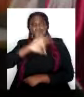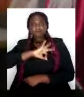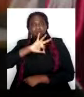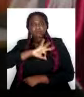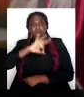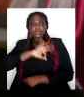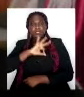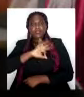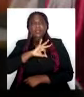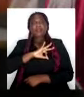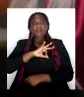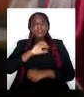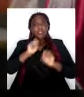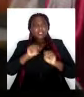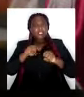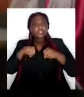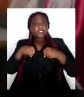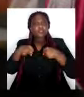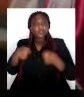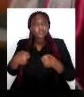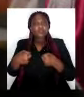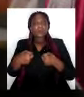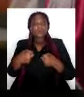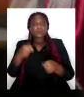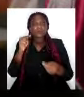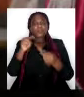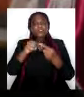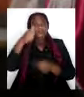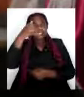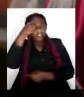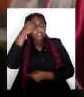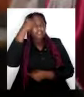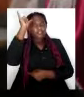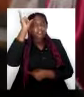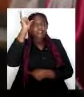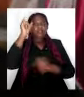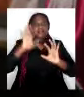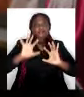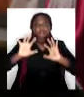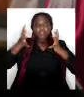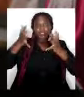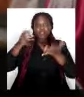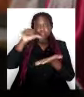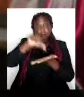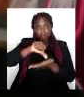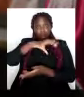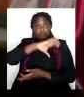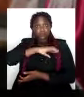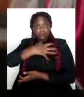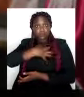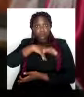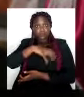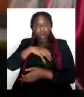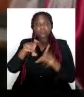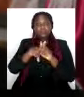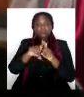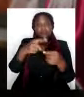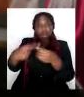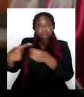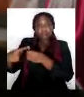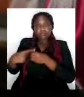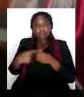forças policiais o máximo de rigor para impedir a realização de festas na capital e no interior.